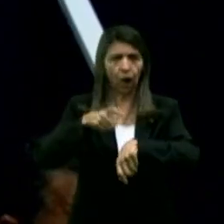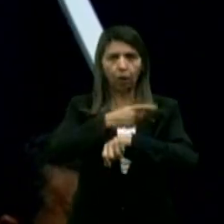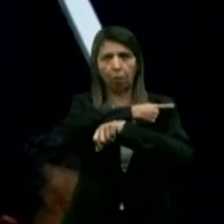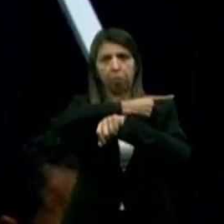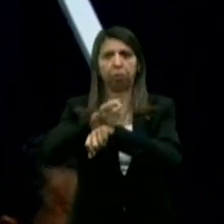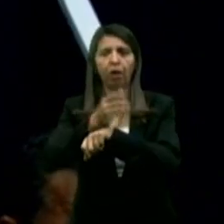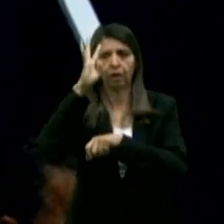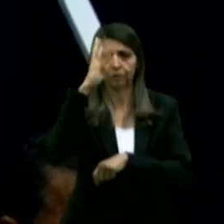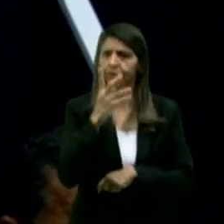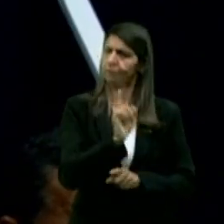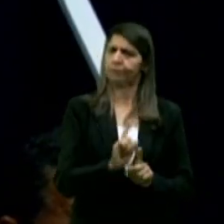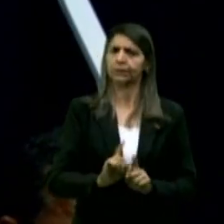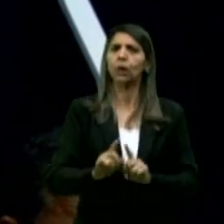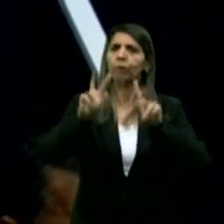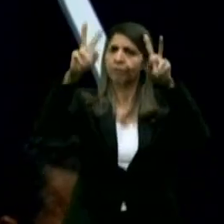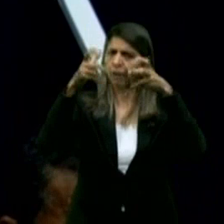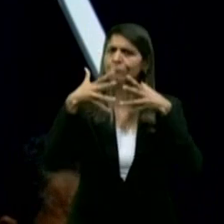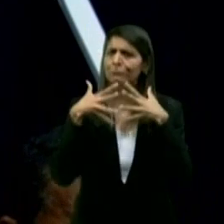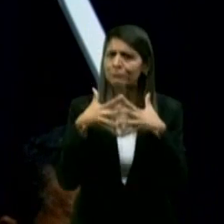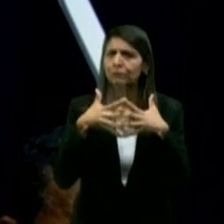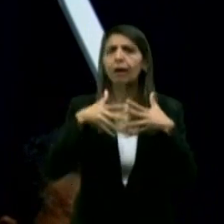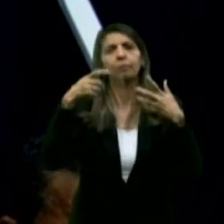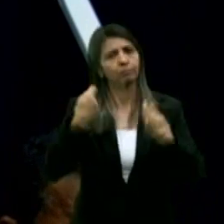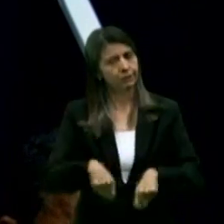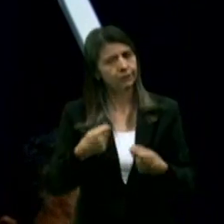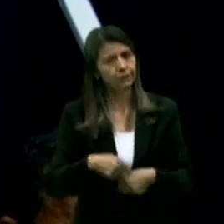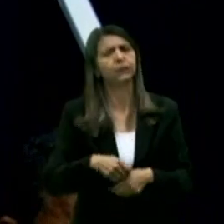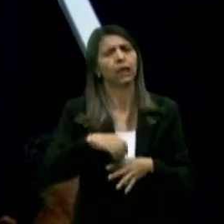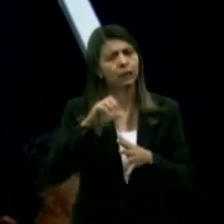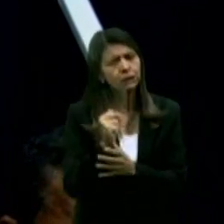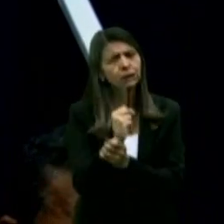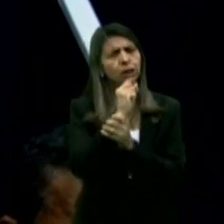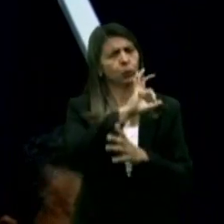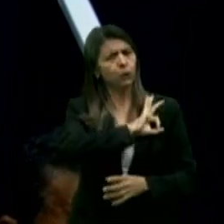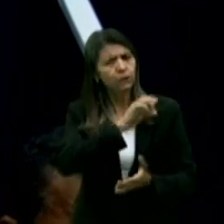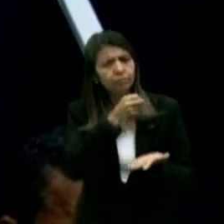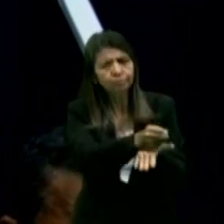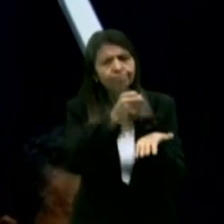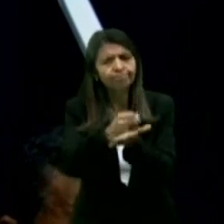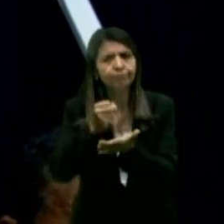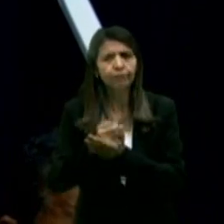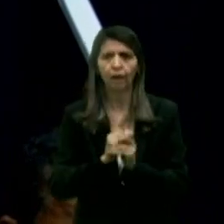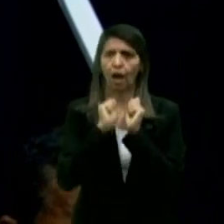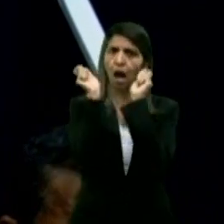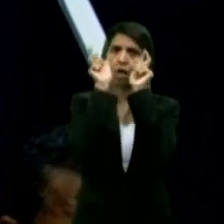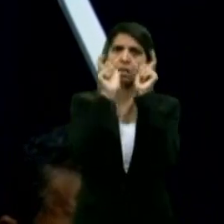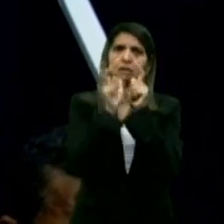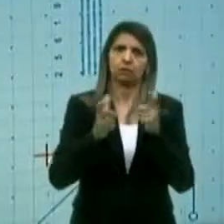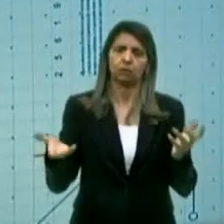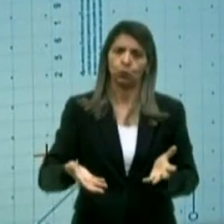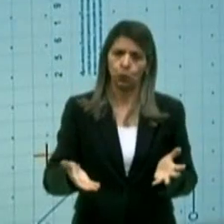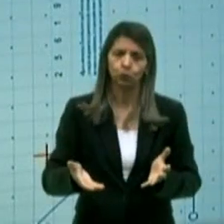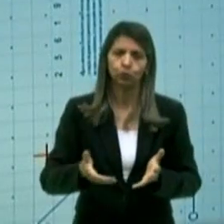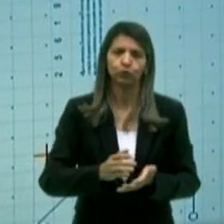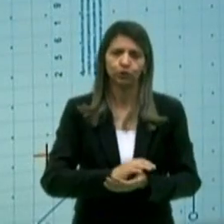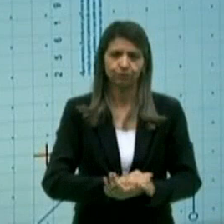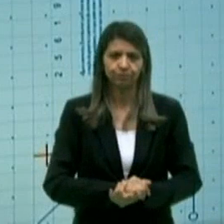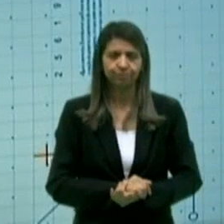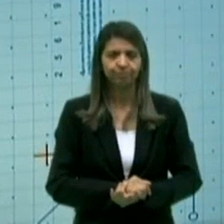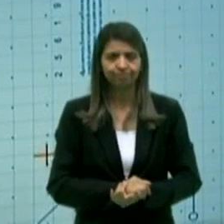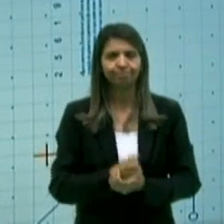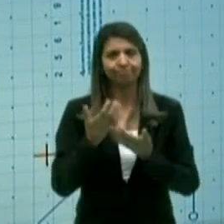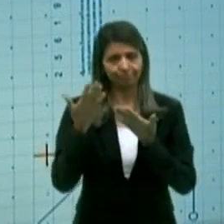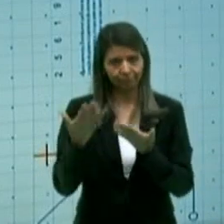Esse é um tema complexo. Mas vamos investir em segurança com a atenção que o tema pede hoje. Agora o candidato